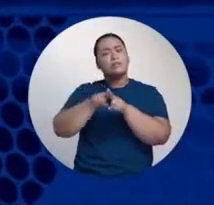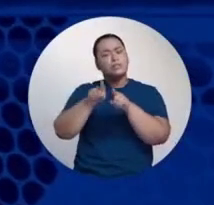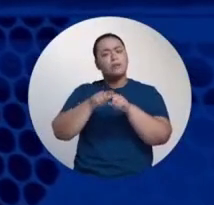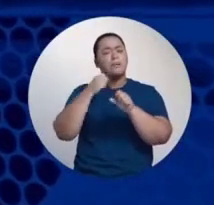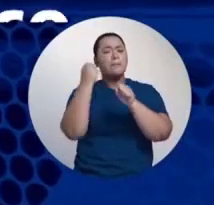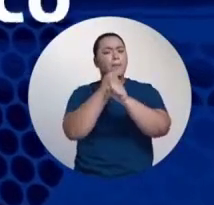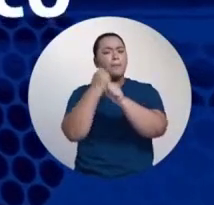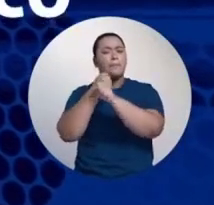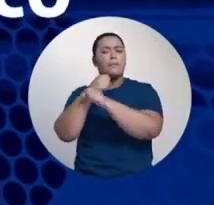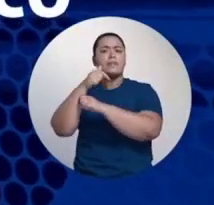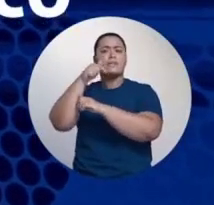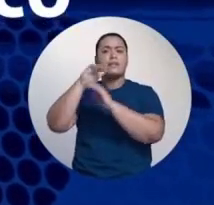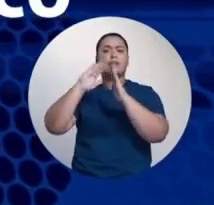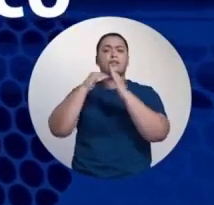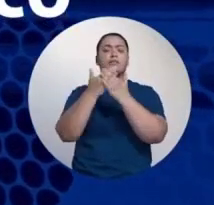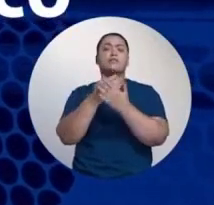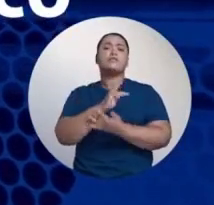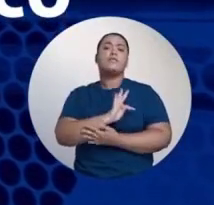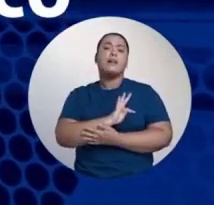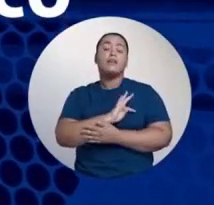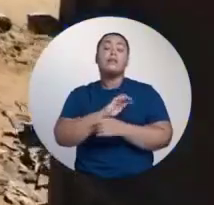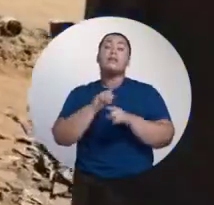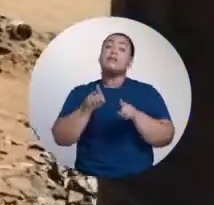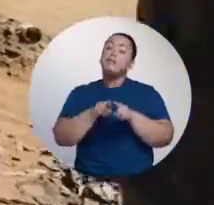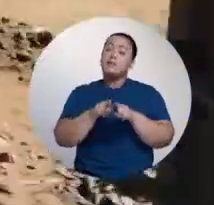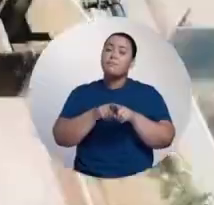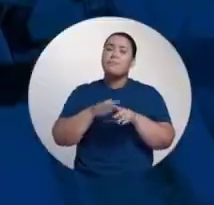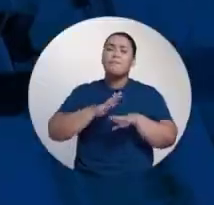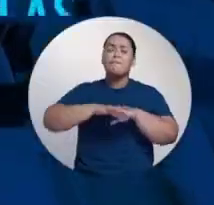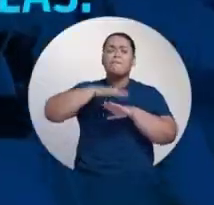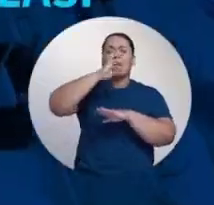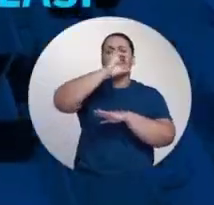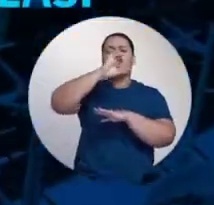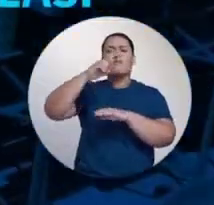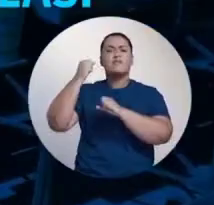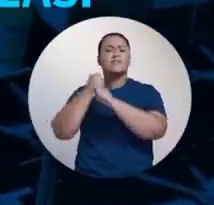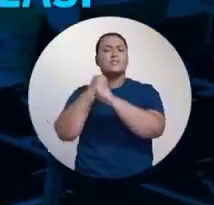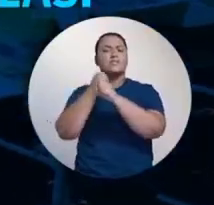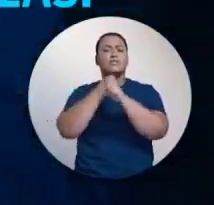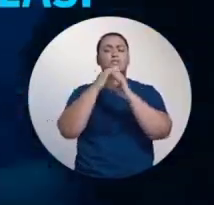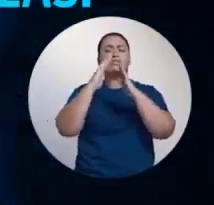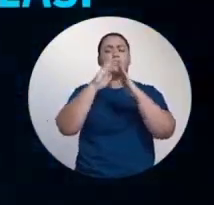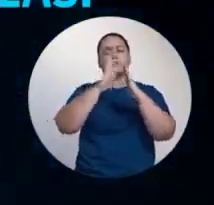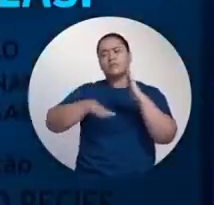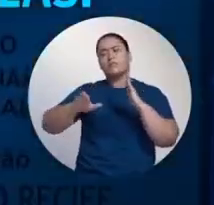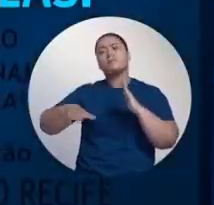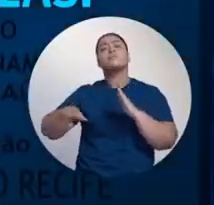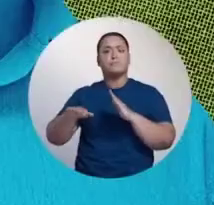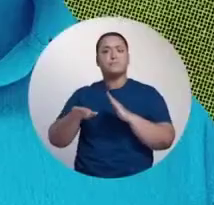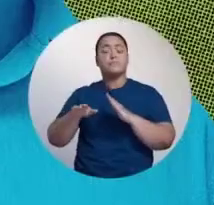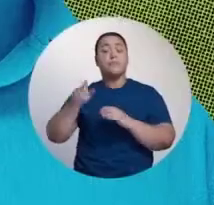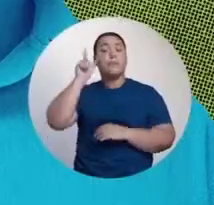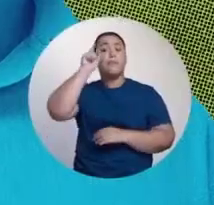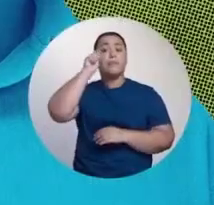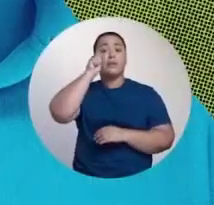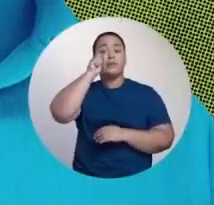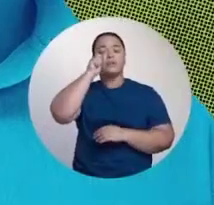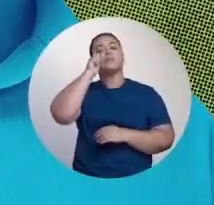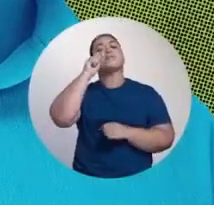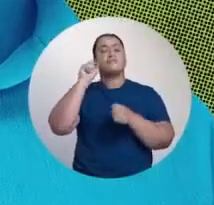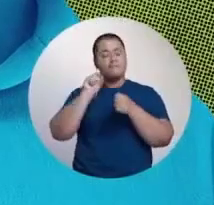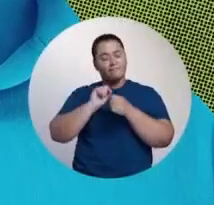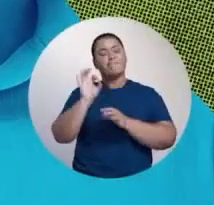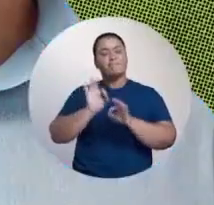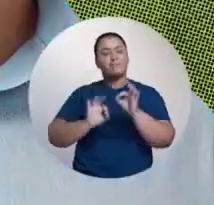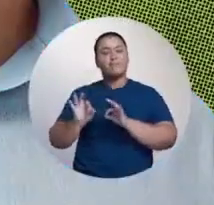Construiu Sete unidades De ensino técnico E realizou Mais de 900 Obras em creches E escolas Mendonça